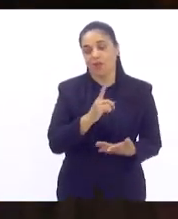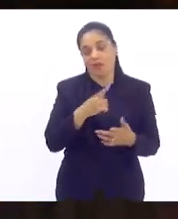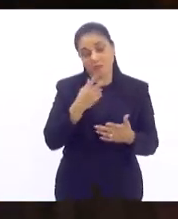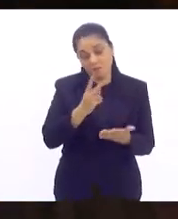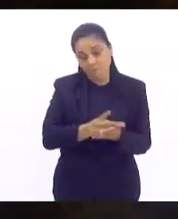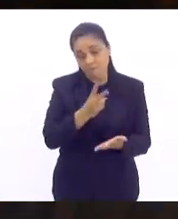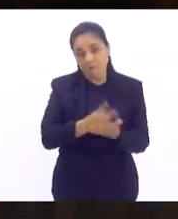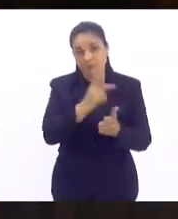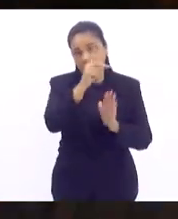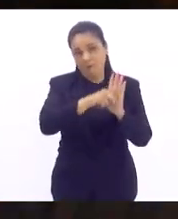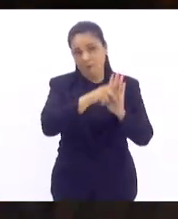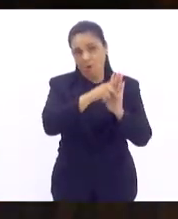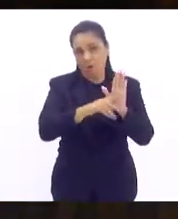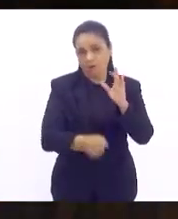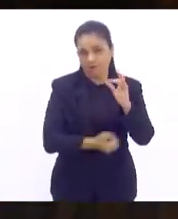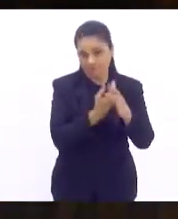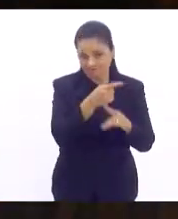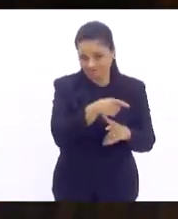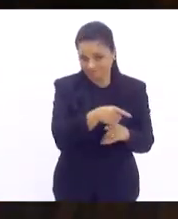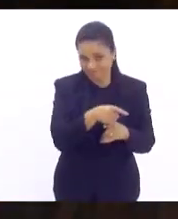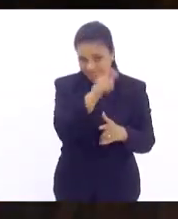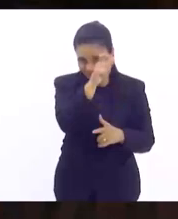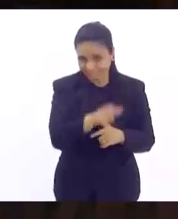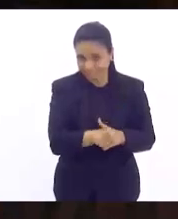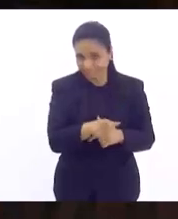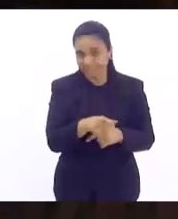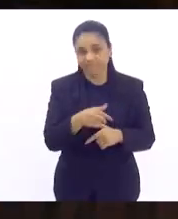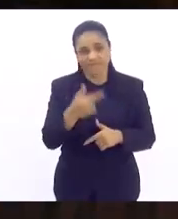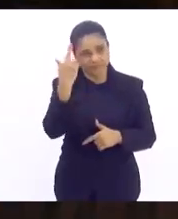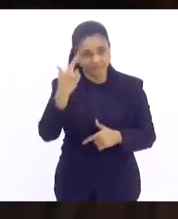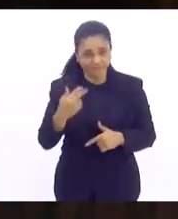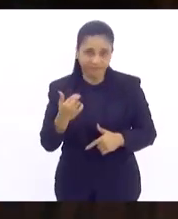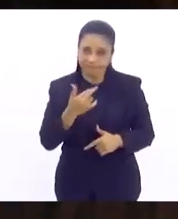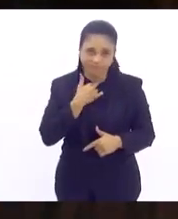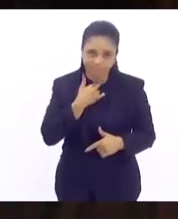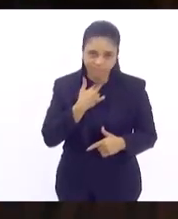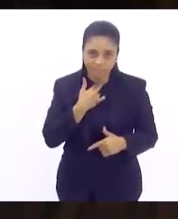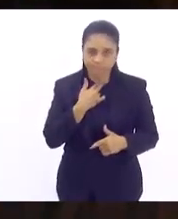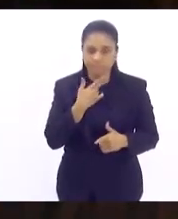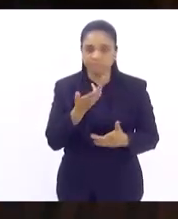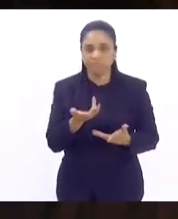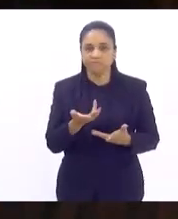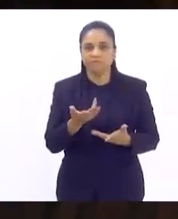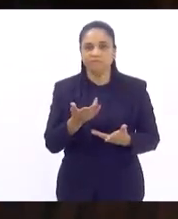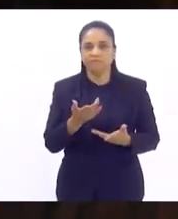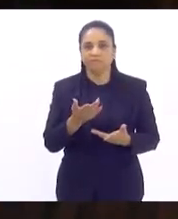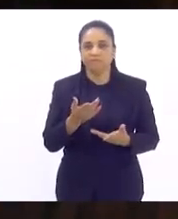Excelência está correto. Já invoco o deputado...